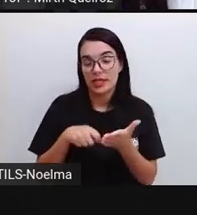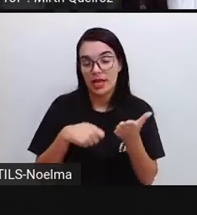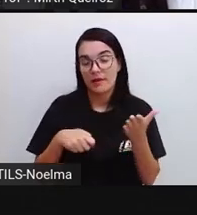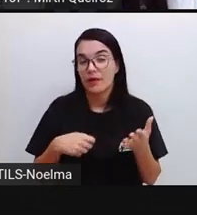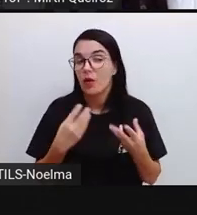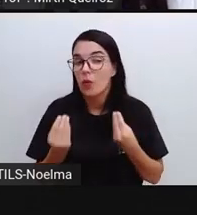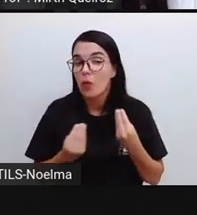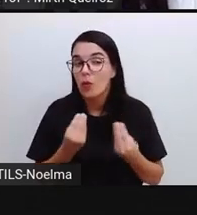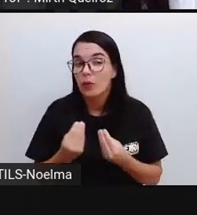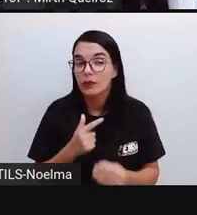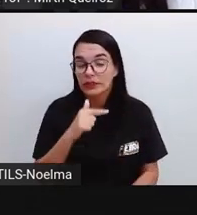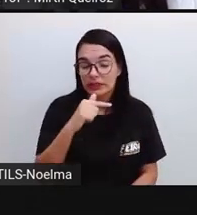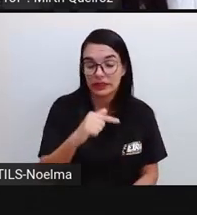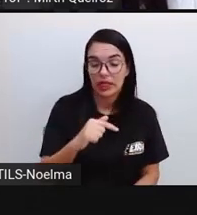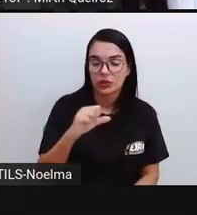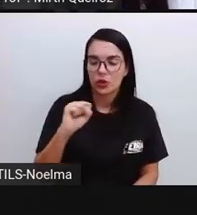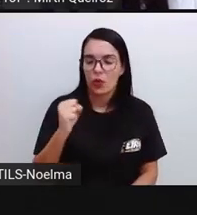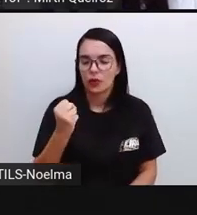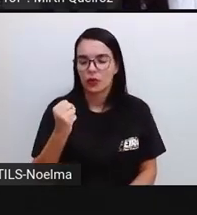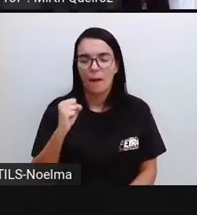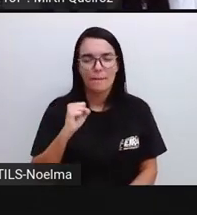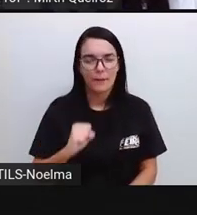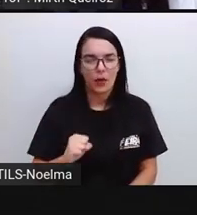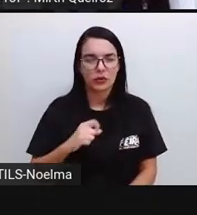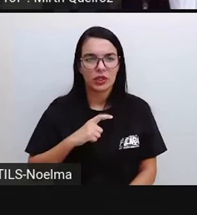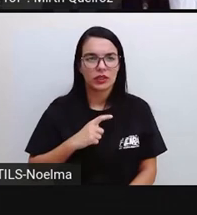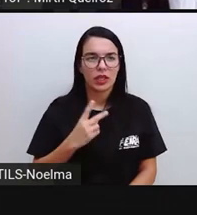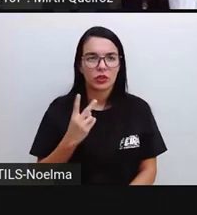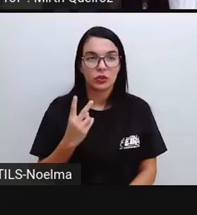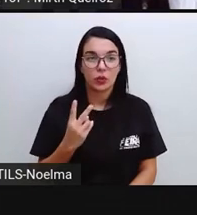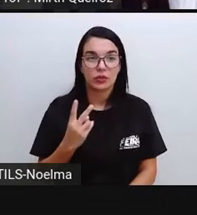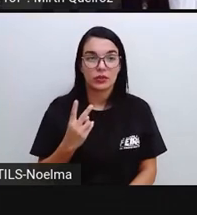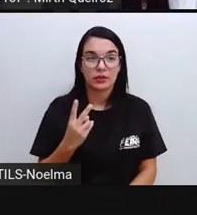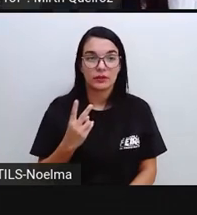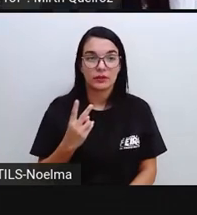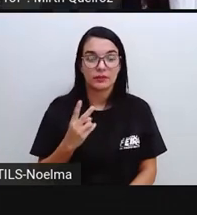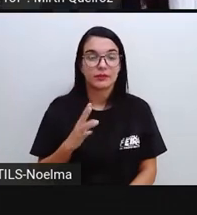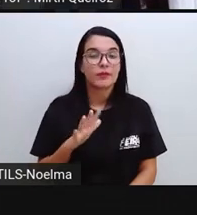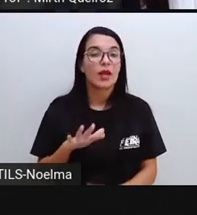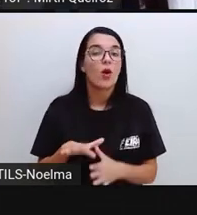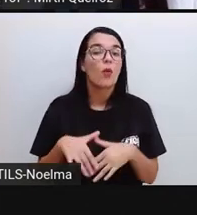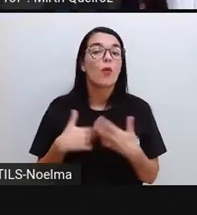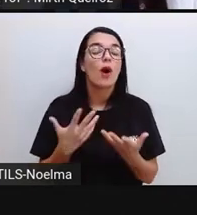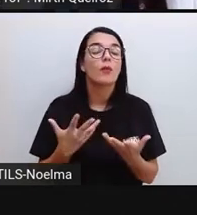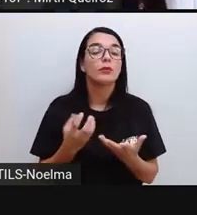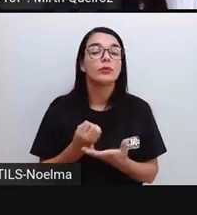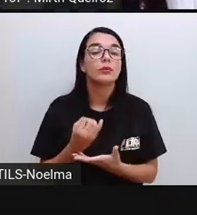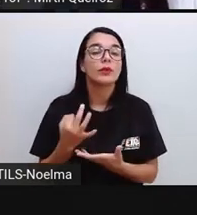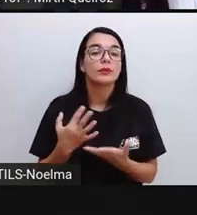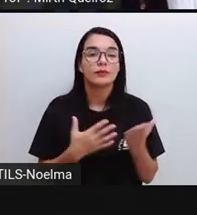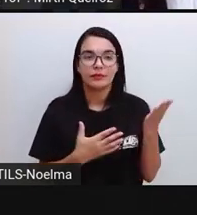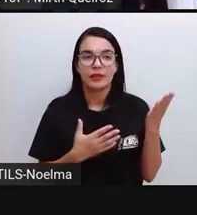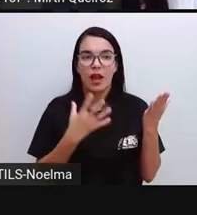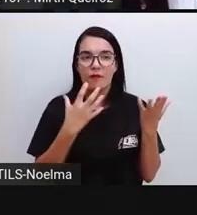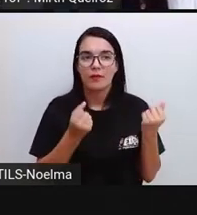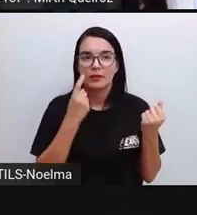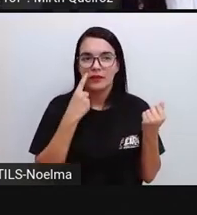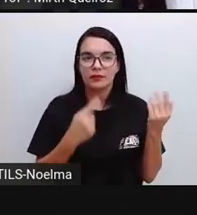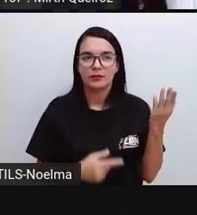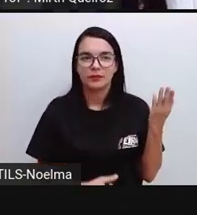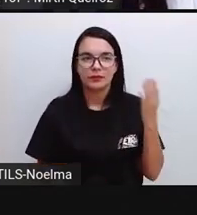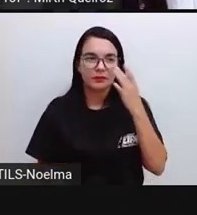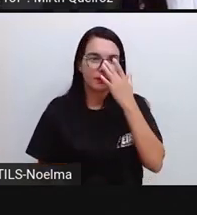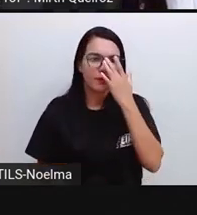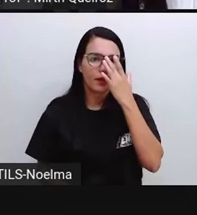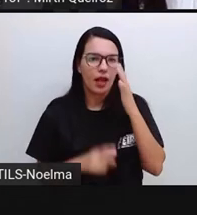7 e 8, a gente pode obter dois números, né? Neste caso. E que números são esses? Vamos ver aí. Faça